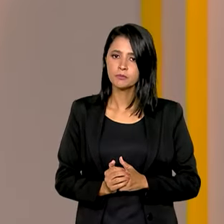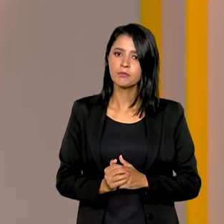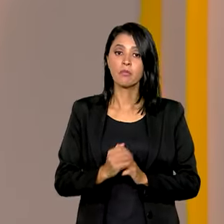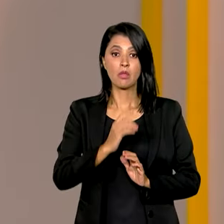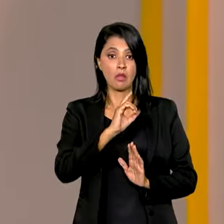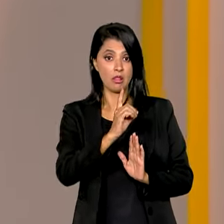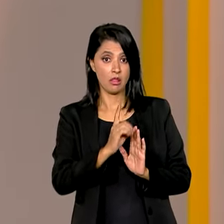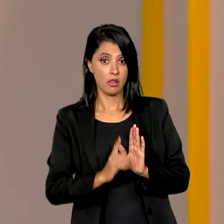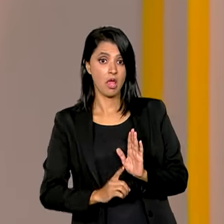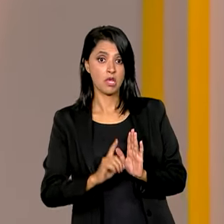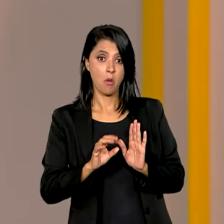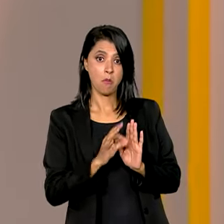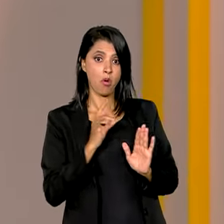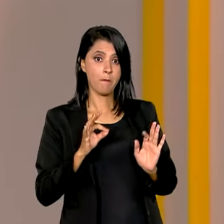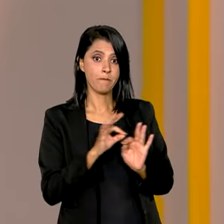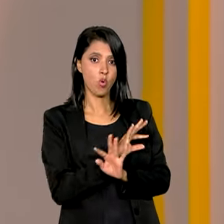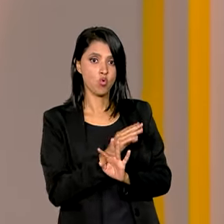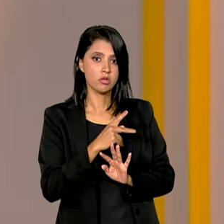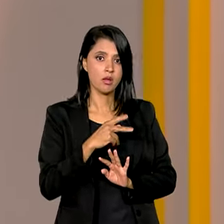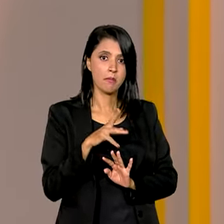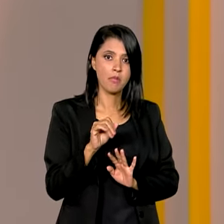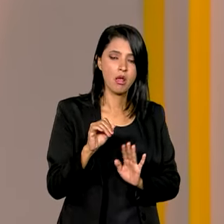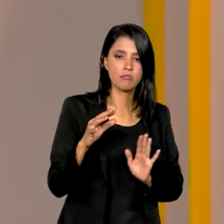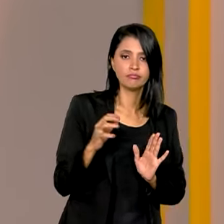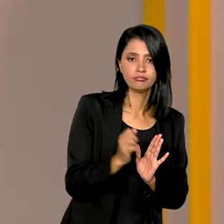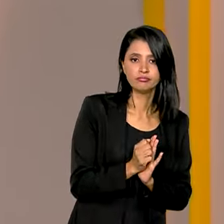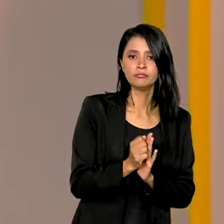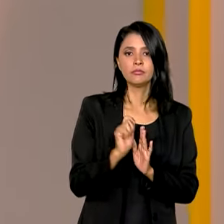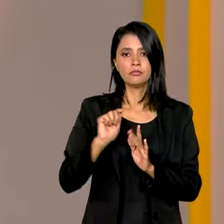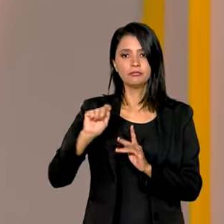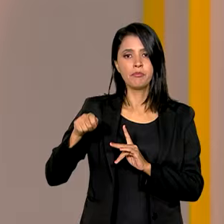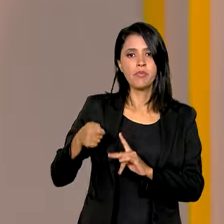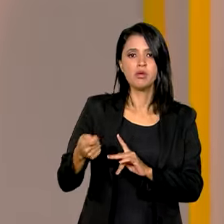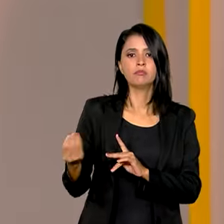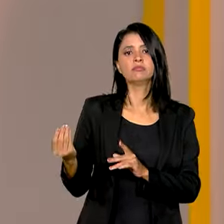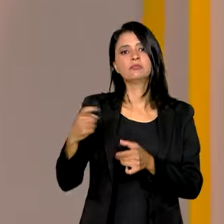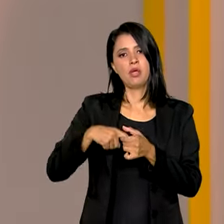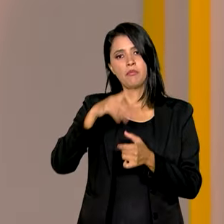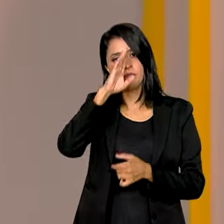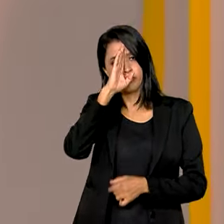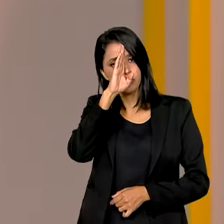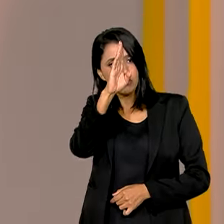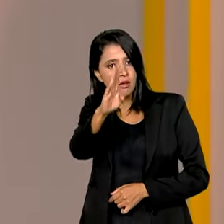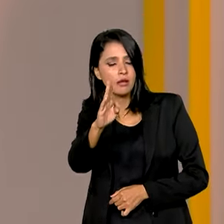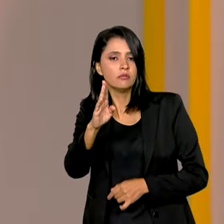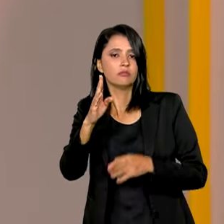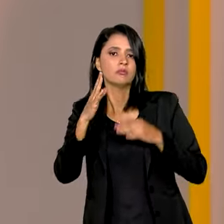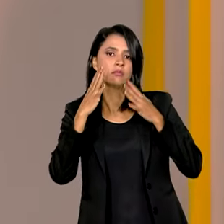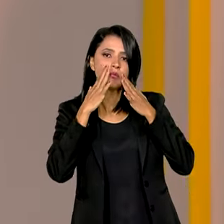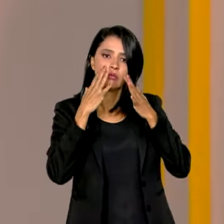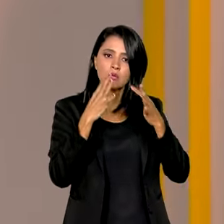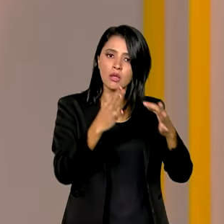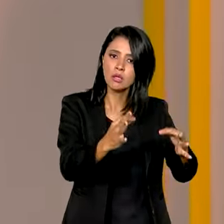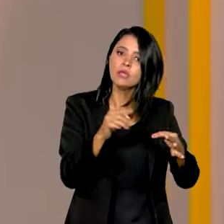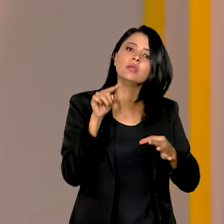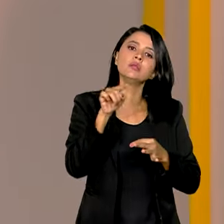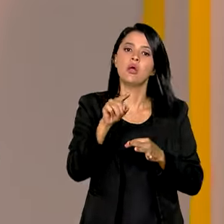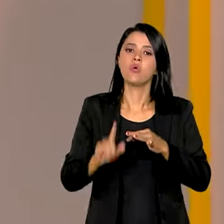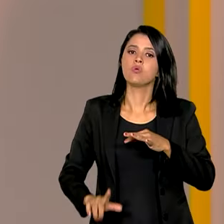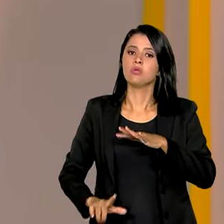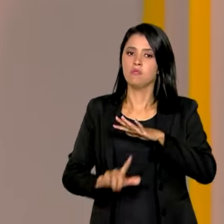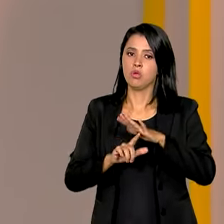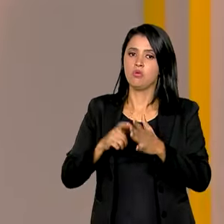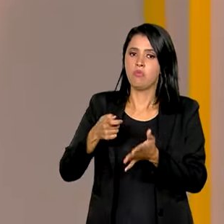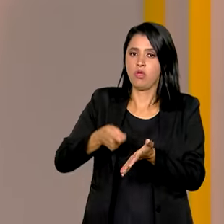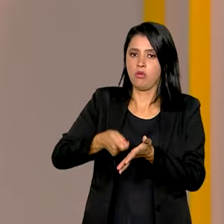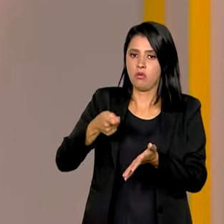declaração pré-preenchida e a restituição via PIX garantem prioridade. E atenção, os valores dos limites de